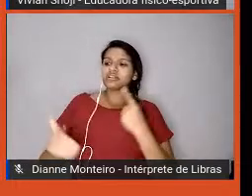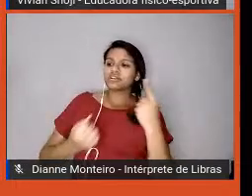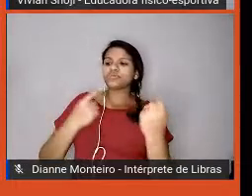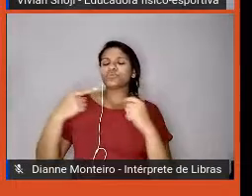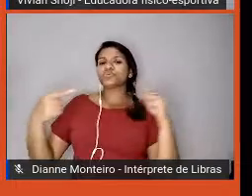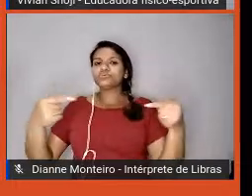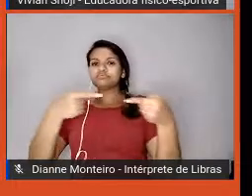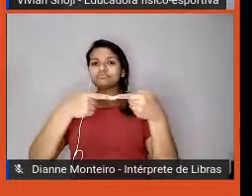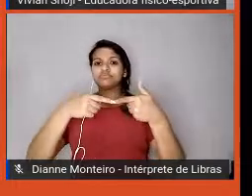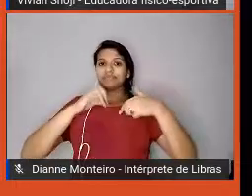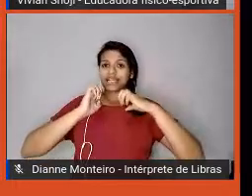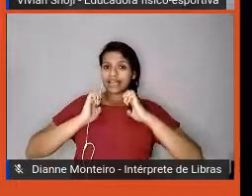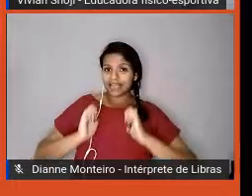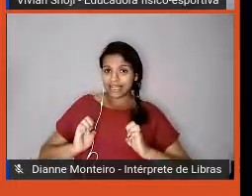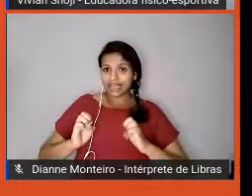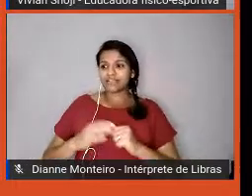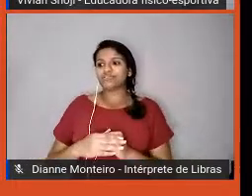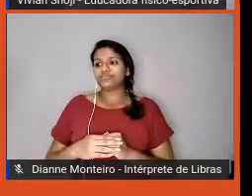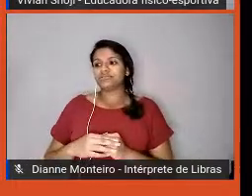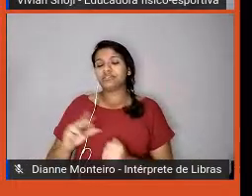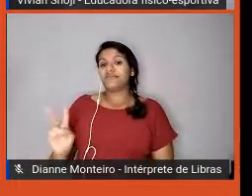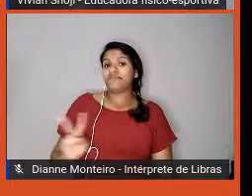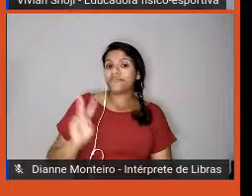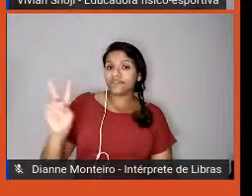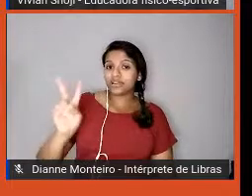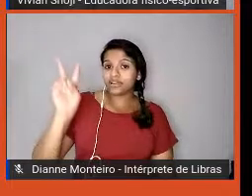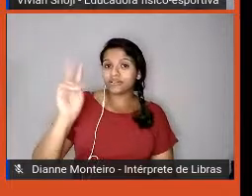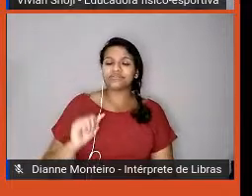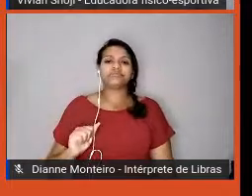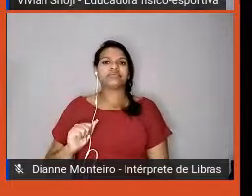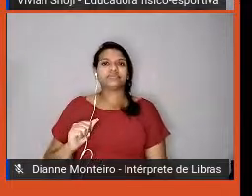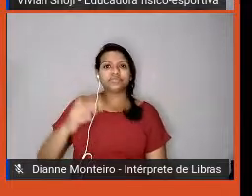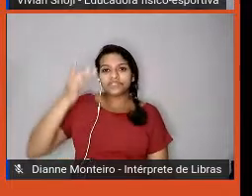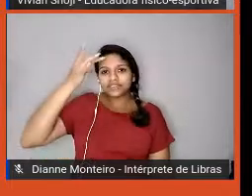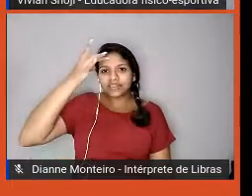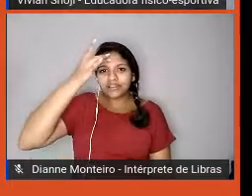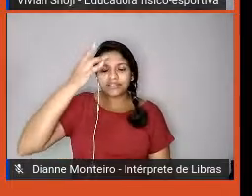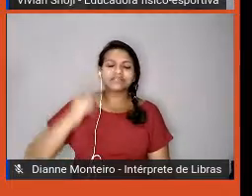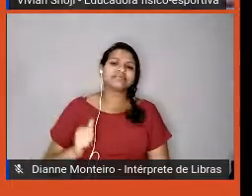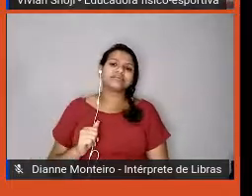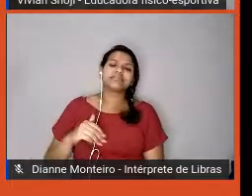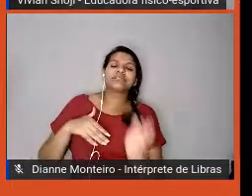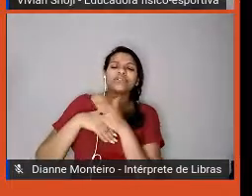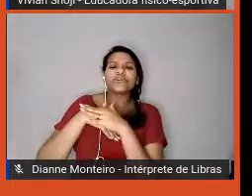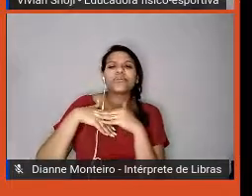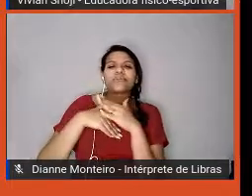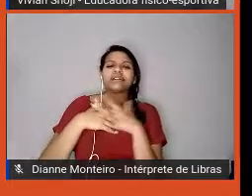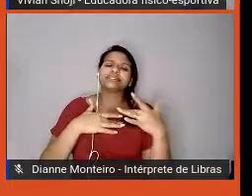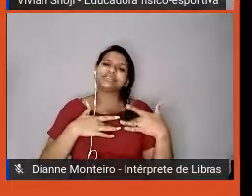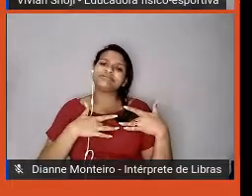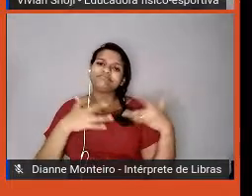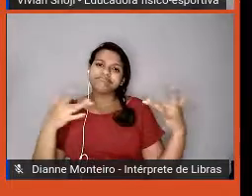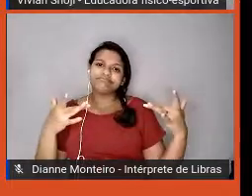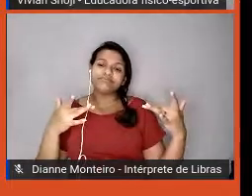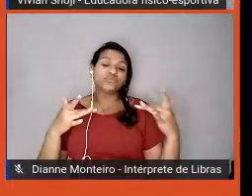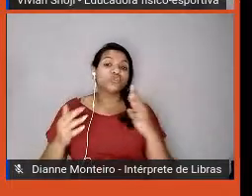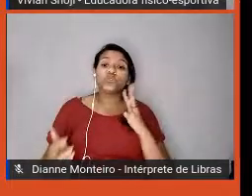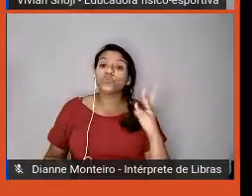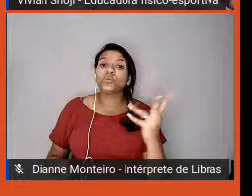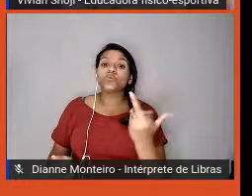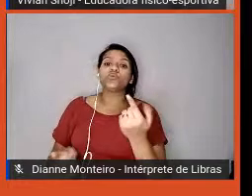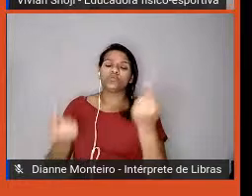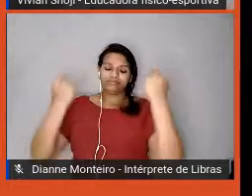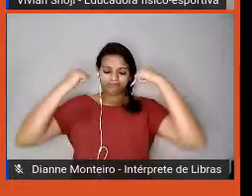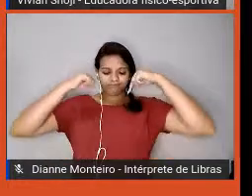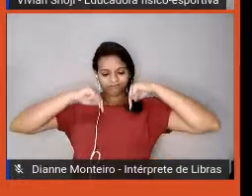ética, a valores, à consciência, à compaixão, a tudo que transcenda o que não